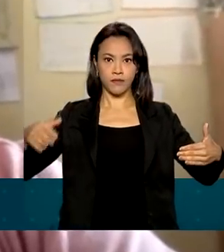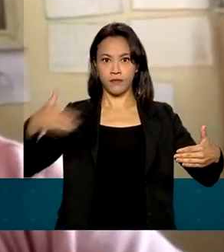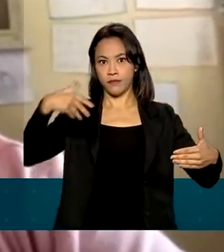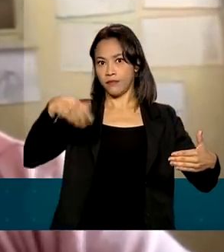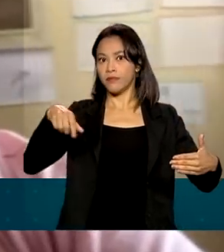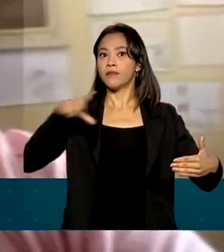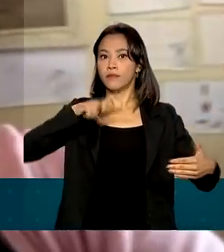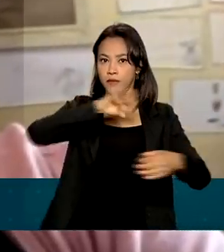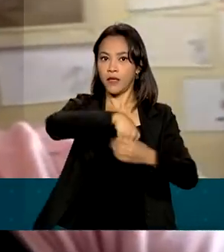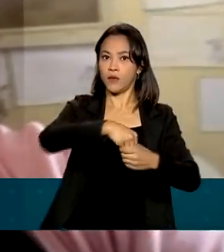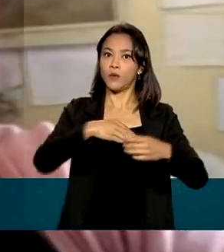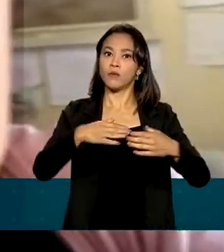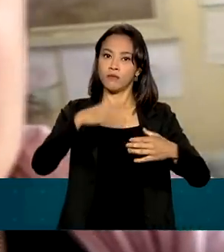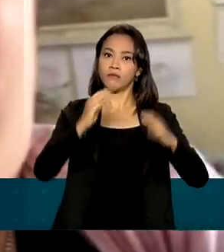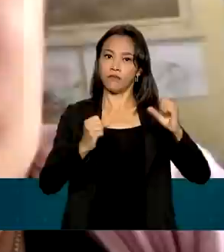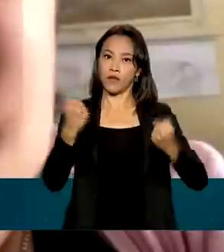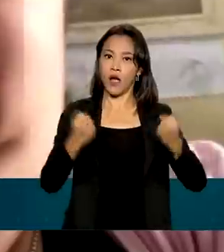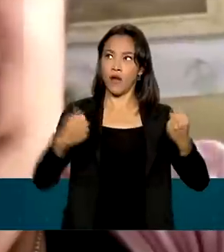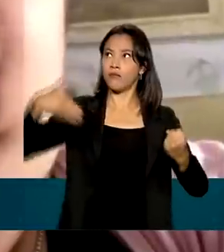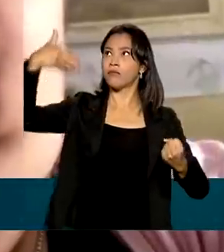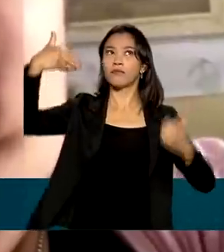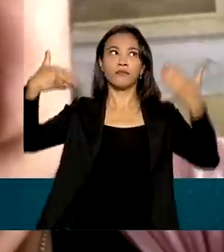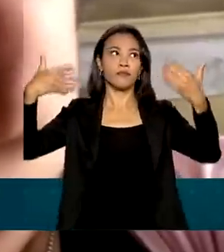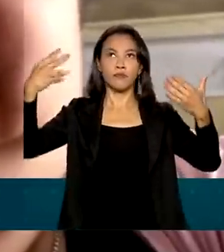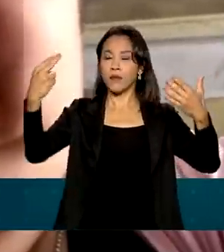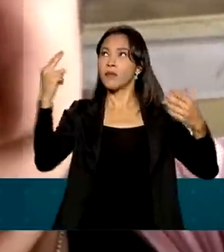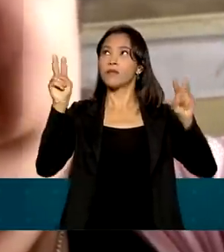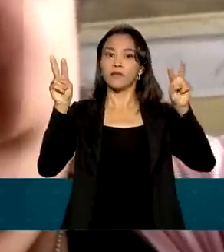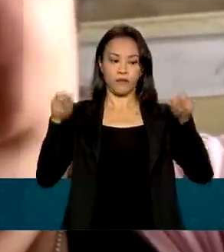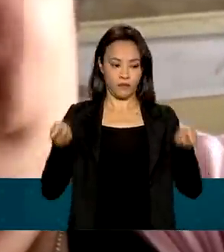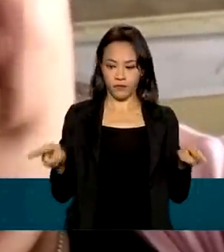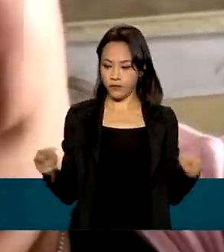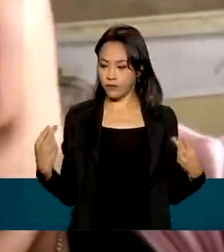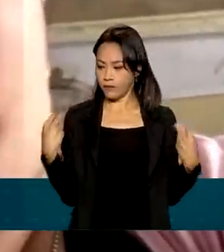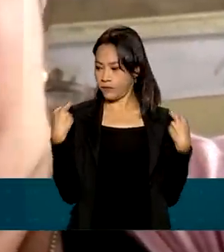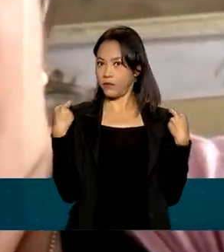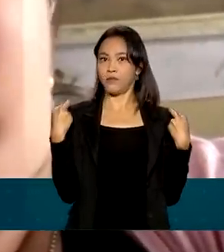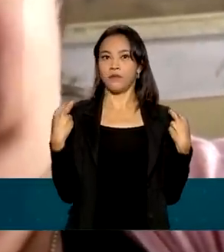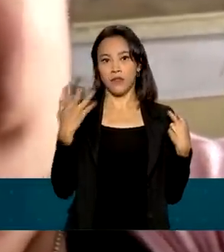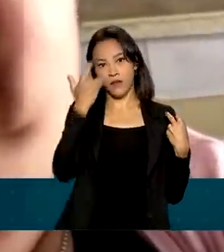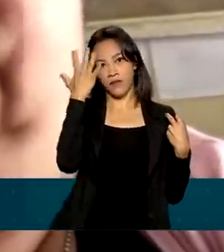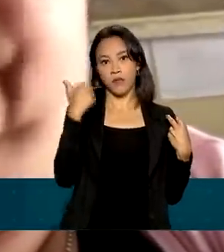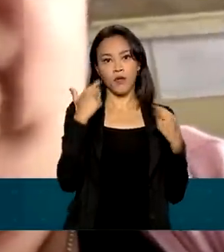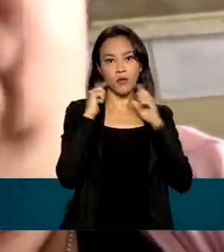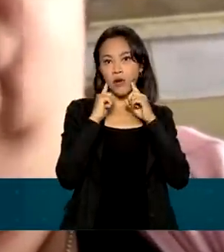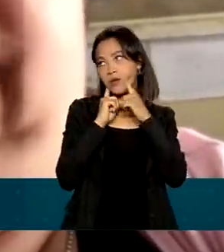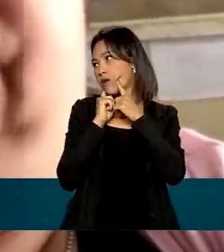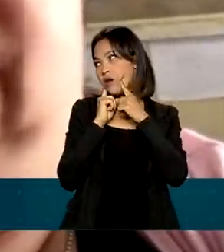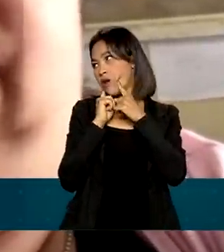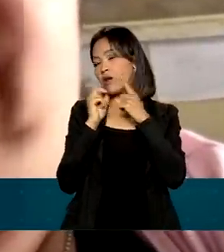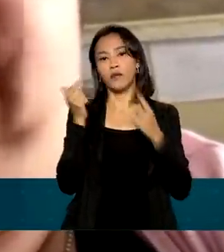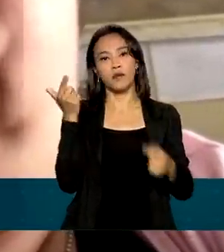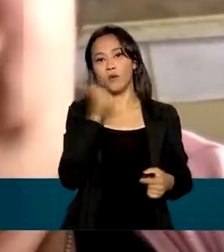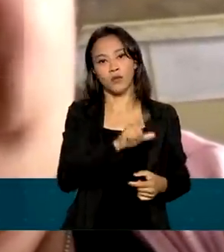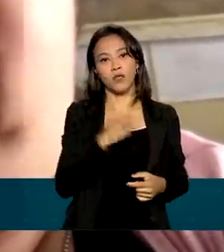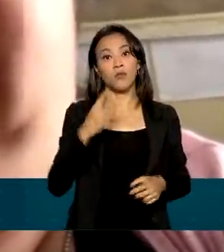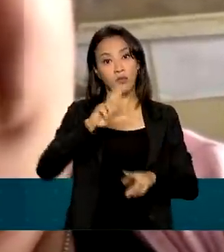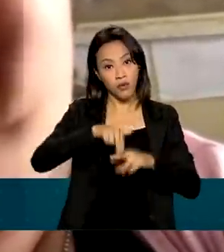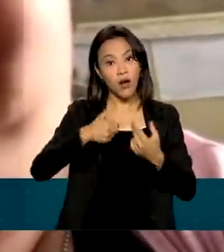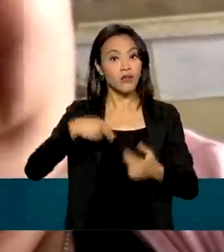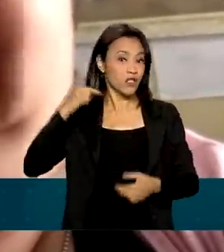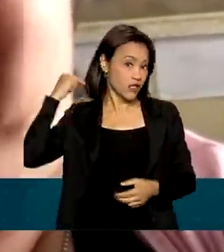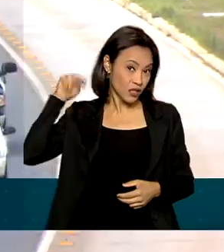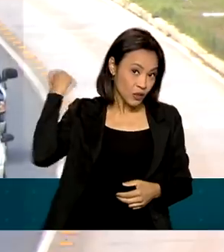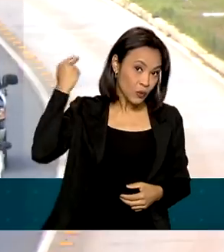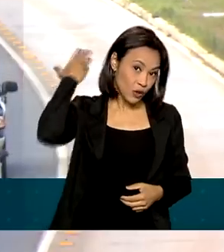do veículo para poder ficar mais fácil, já que eu não posso virar tanto o pescoço em função de cirurgias